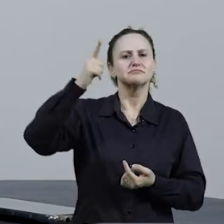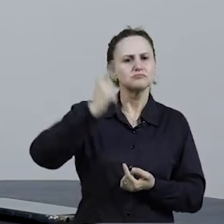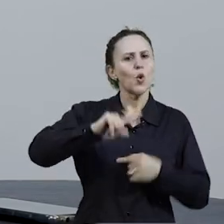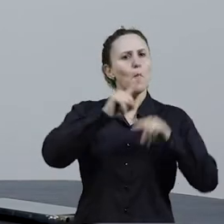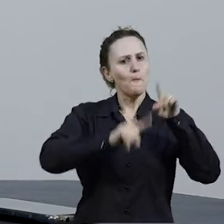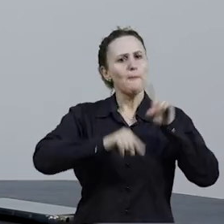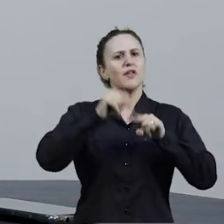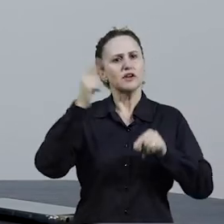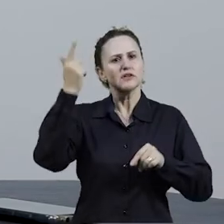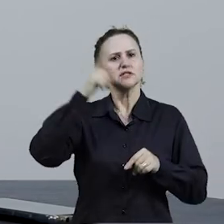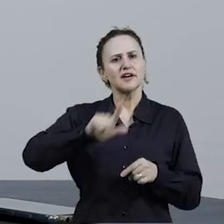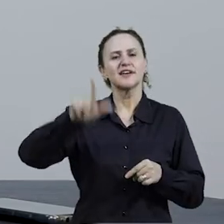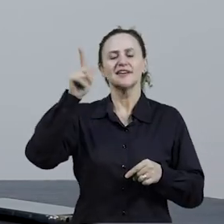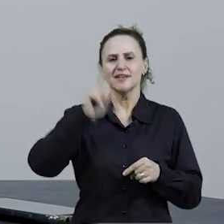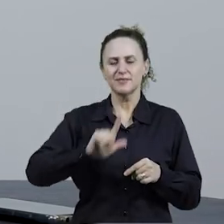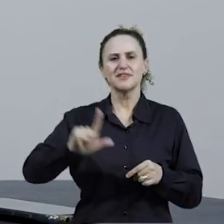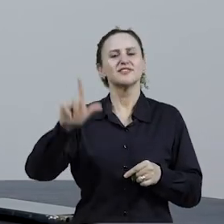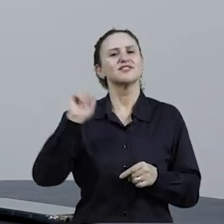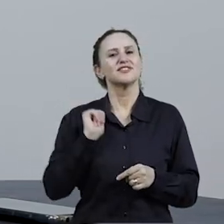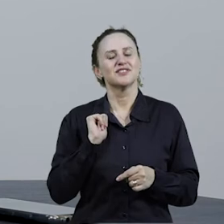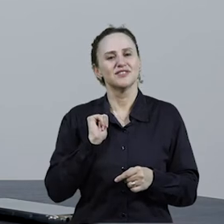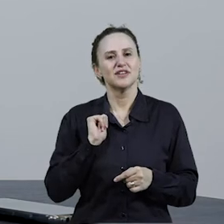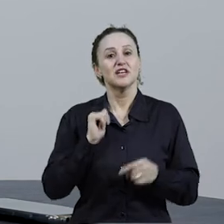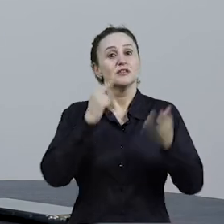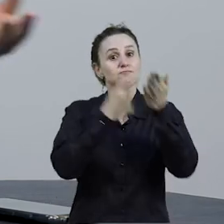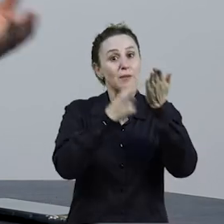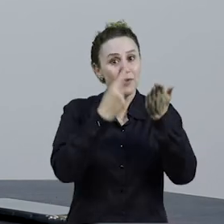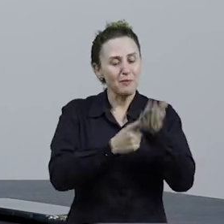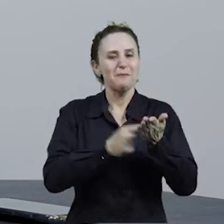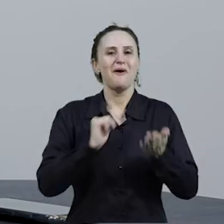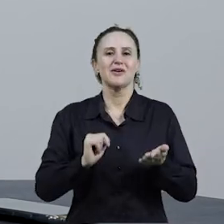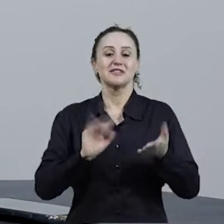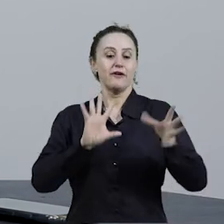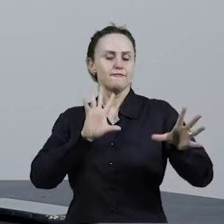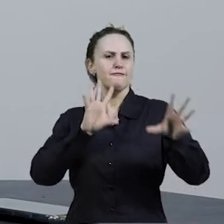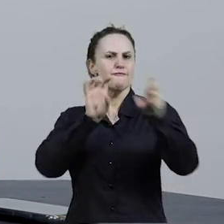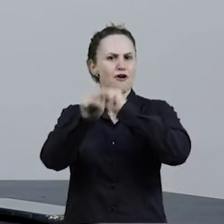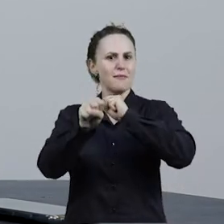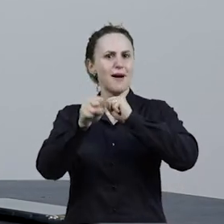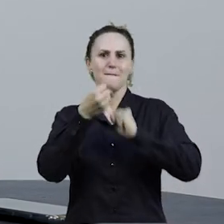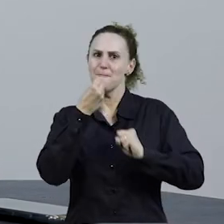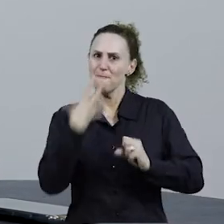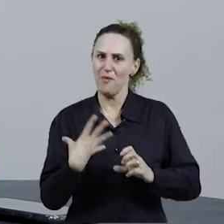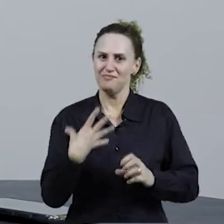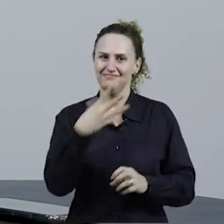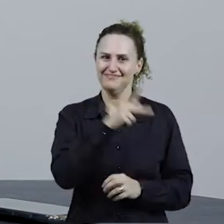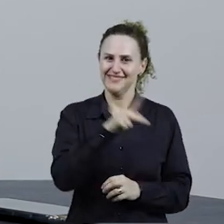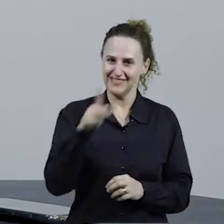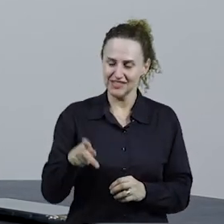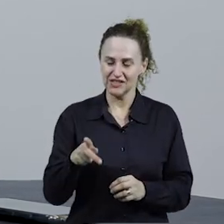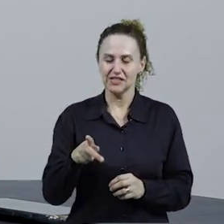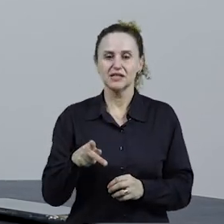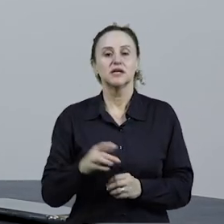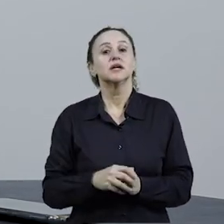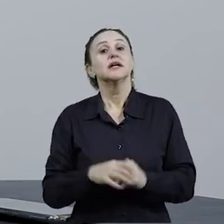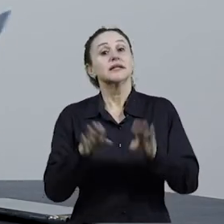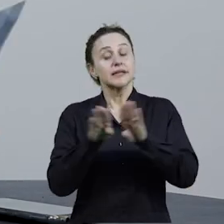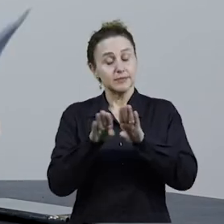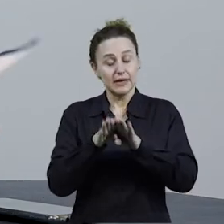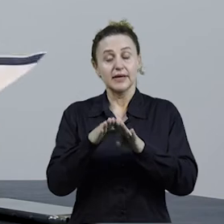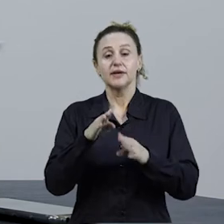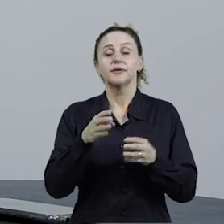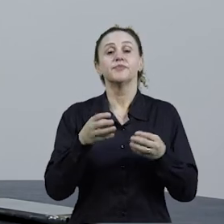fazendo uma coerência dentro da disciplina de uma proposta que vai formar um bom professor, que é isso que a gente almeja para vocês. Só gostaria de